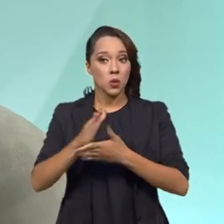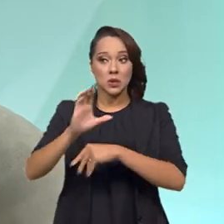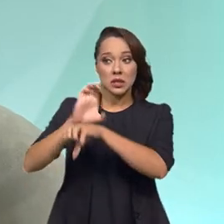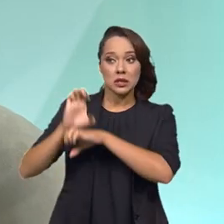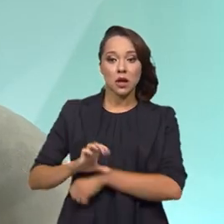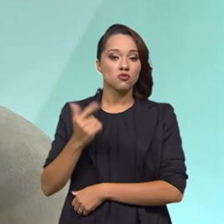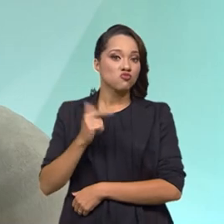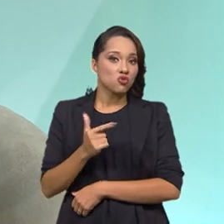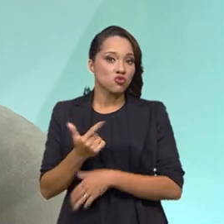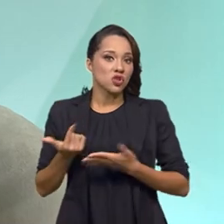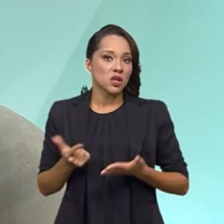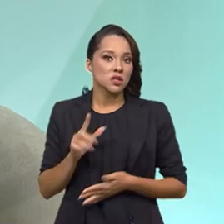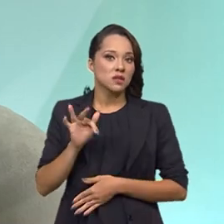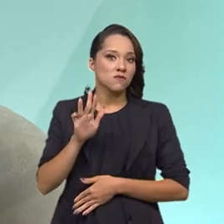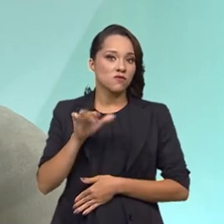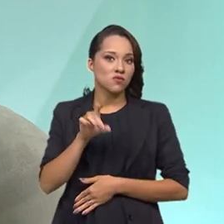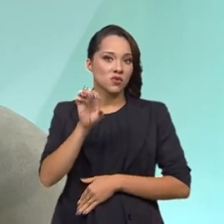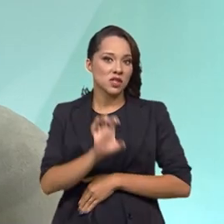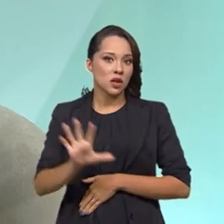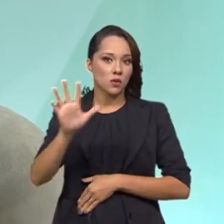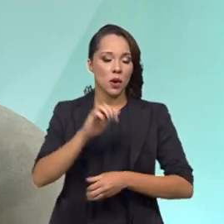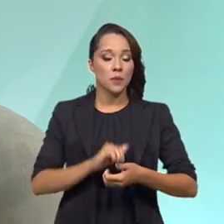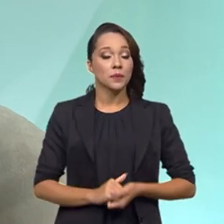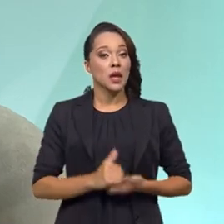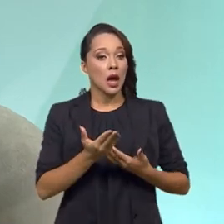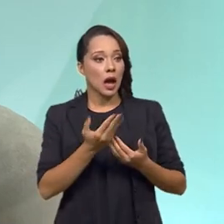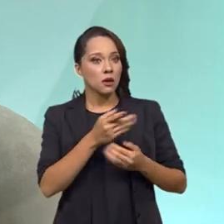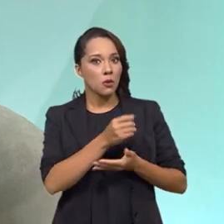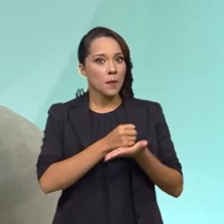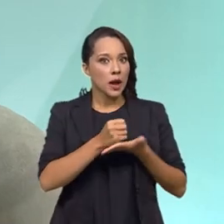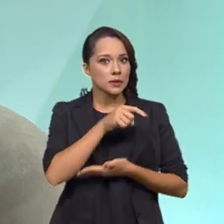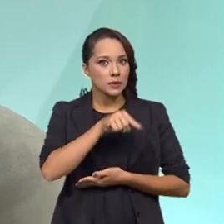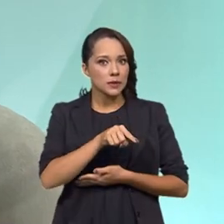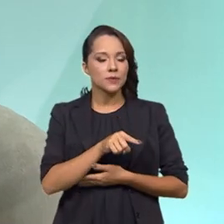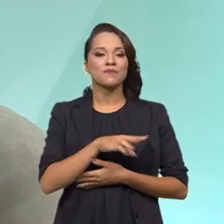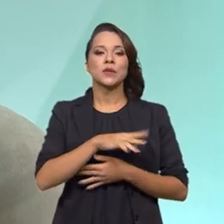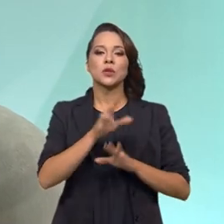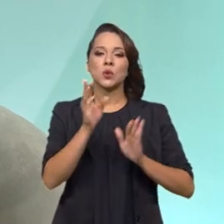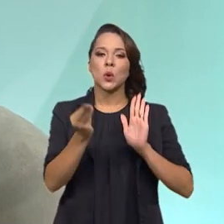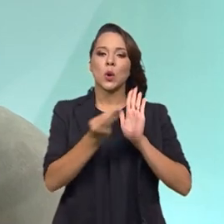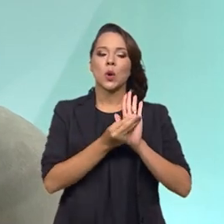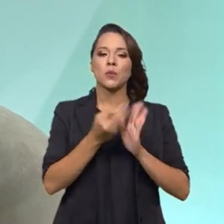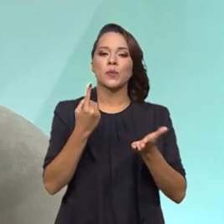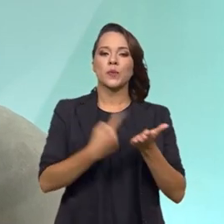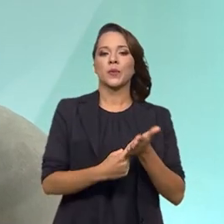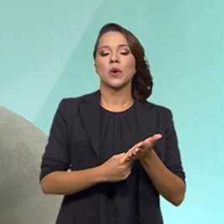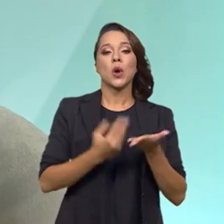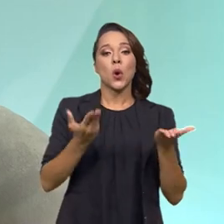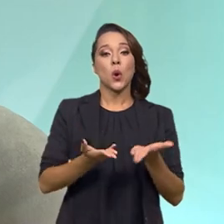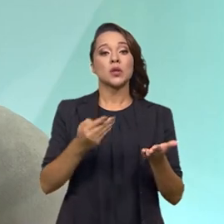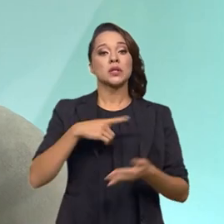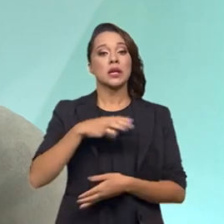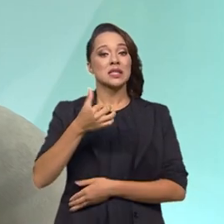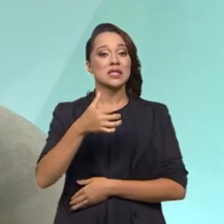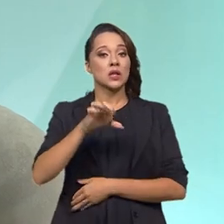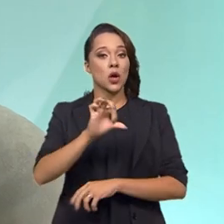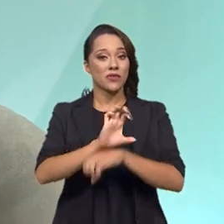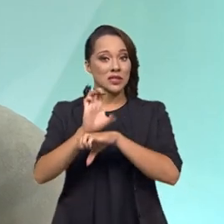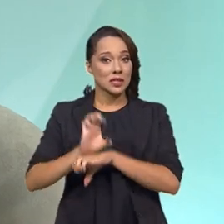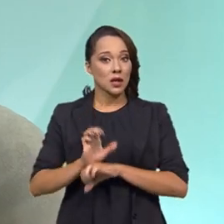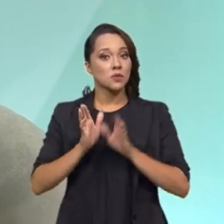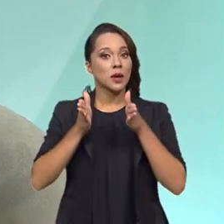não tinham esses fundos estaduais. Em cima desse diagnóstico, nós constituímos o pacto, hoje nós temos 19 estados